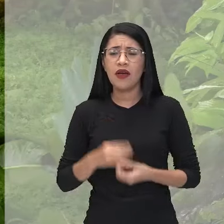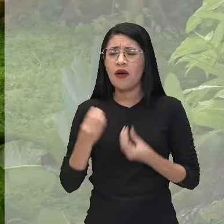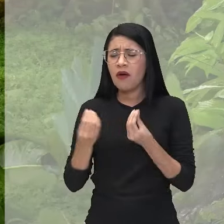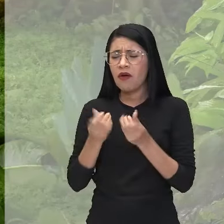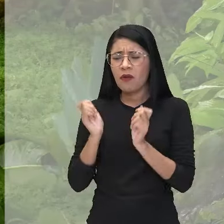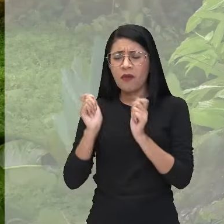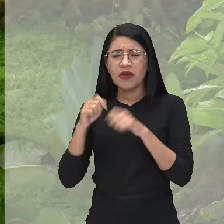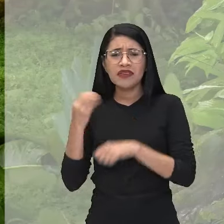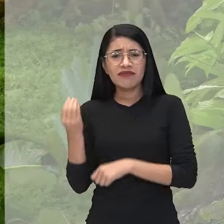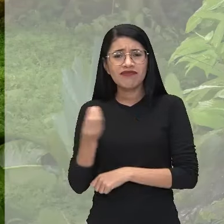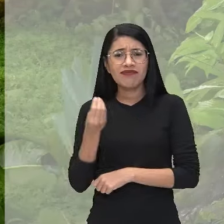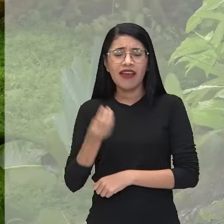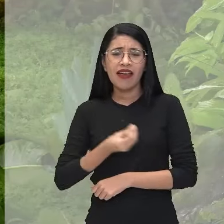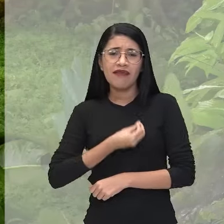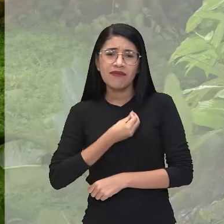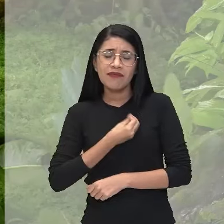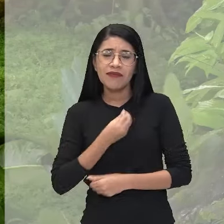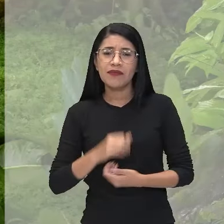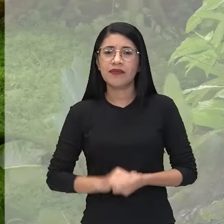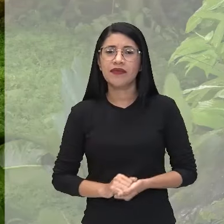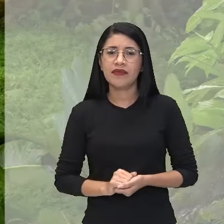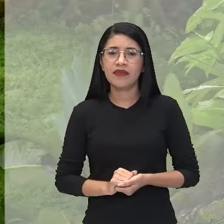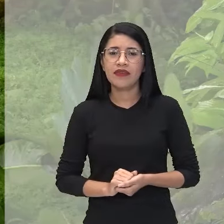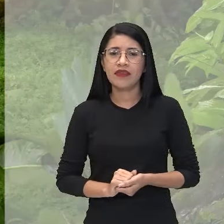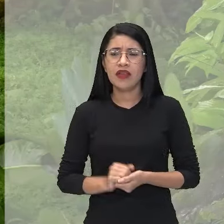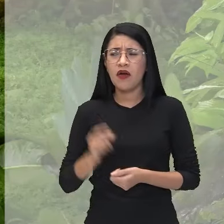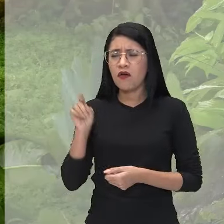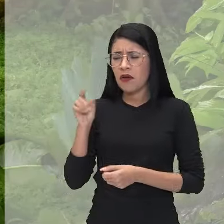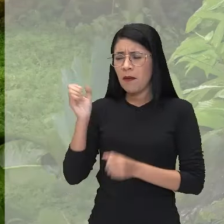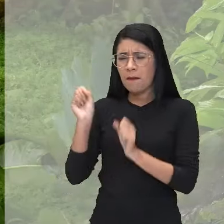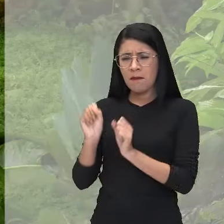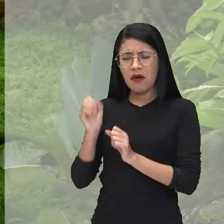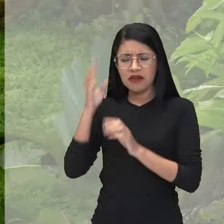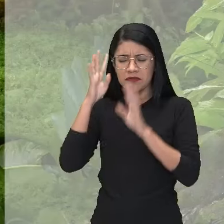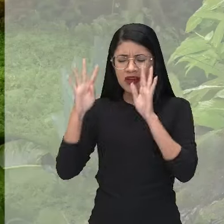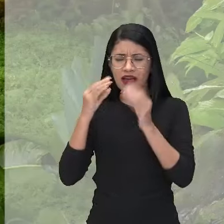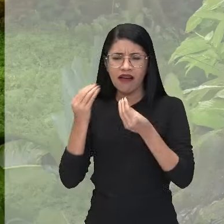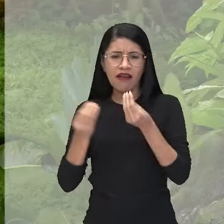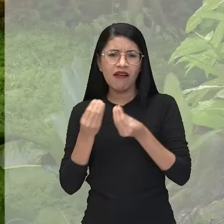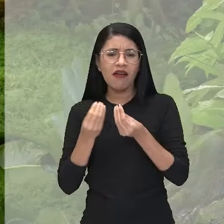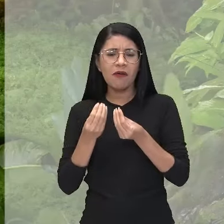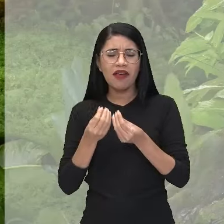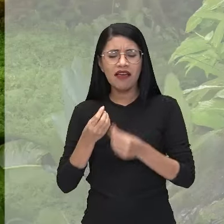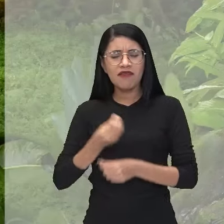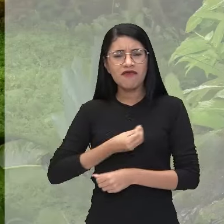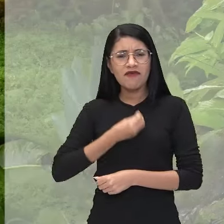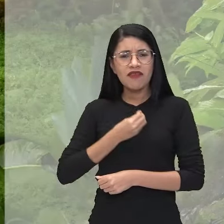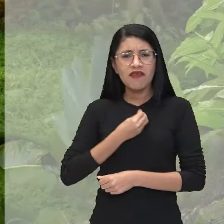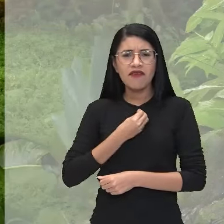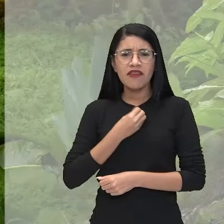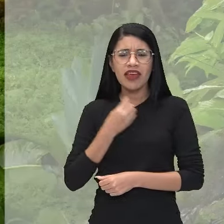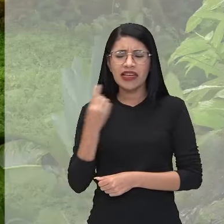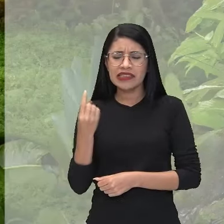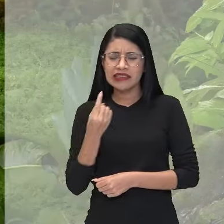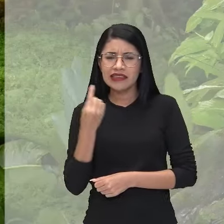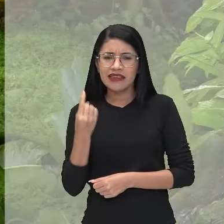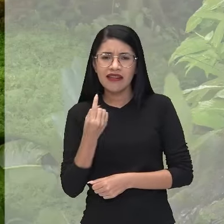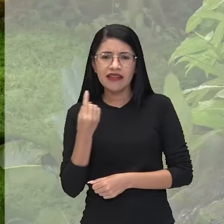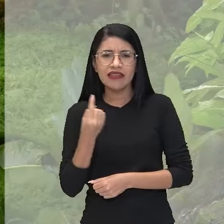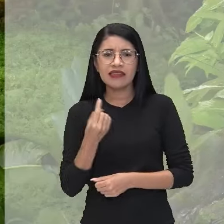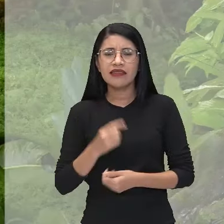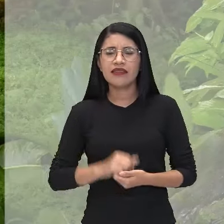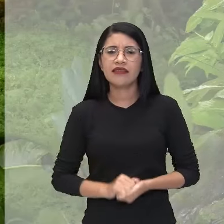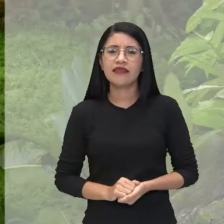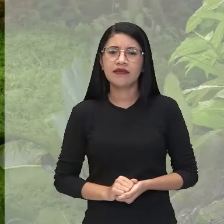assim? O senhor pode imaginar o que é viver condenada?